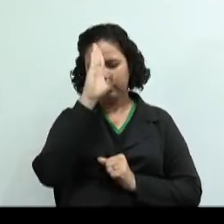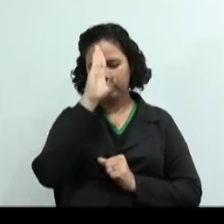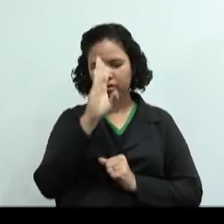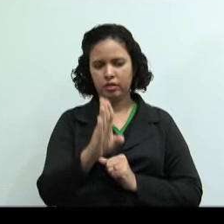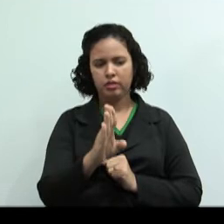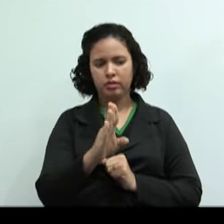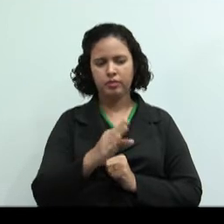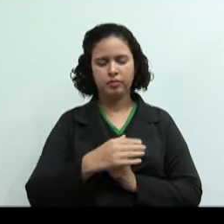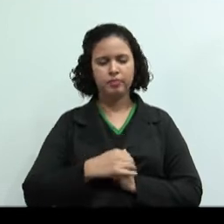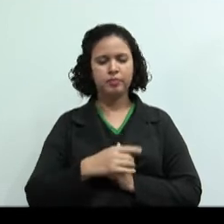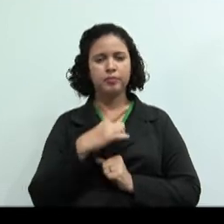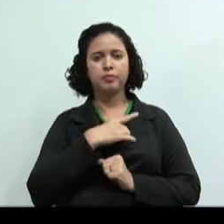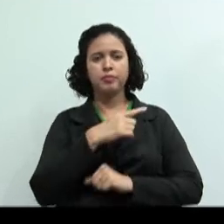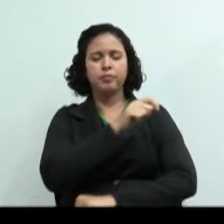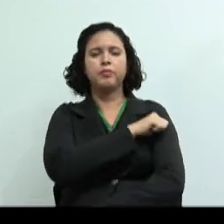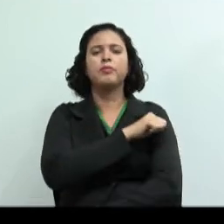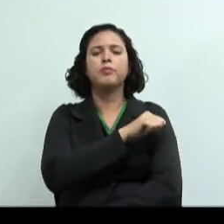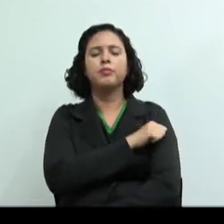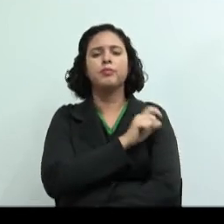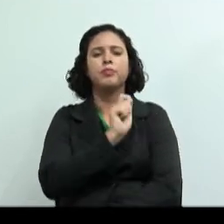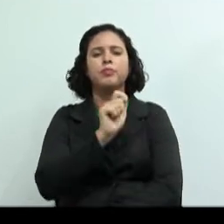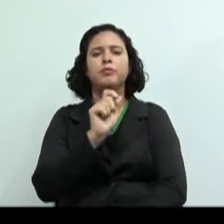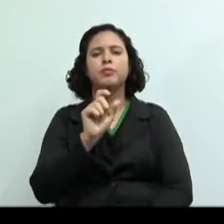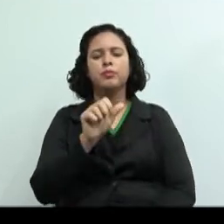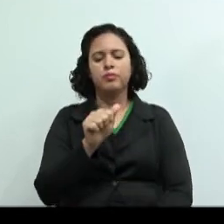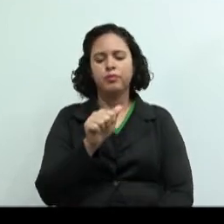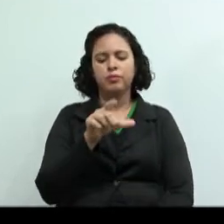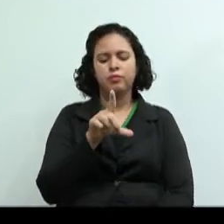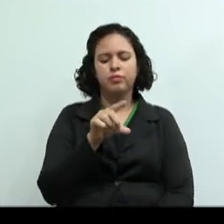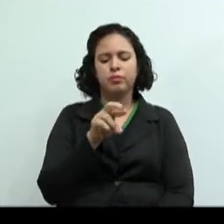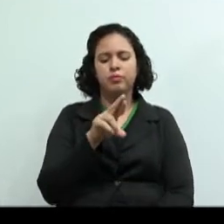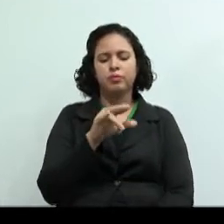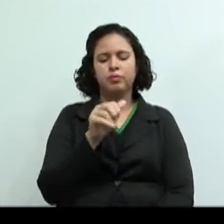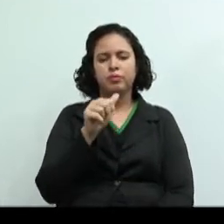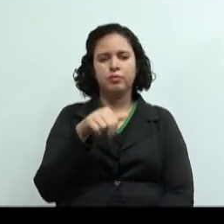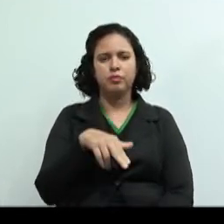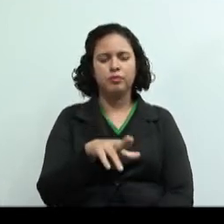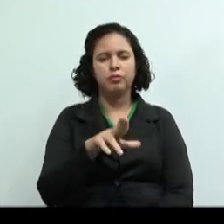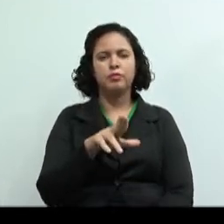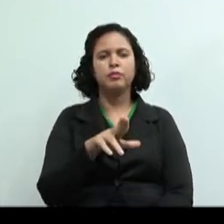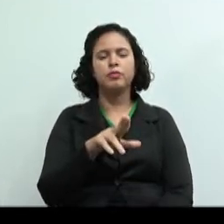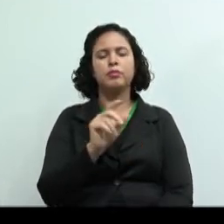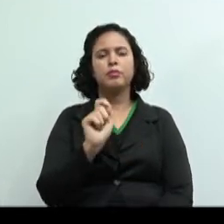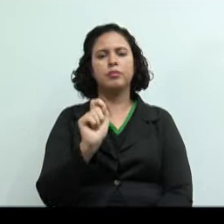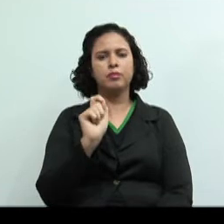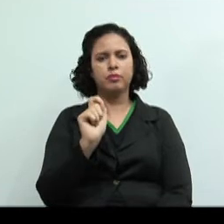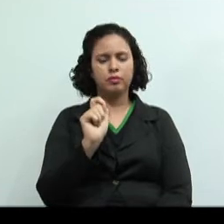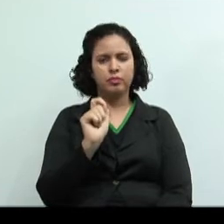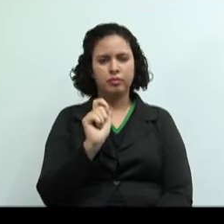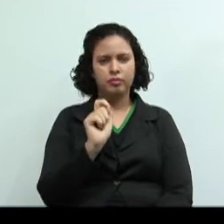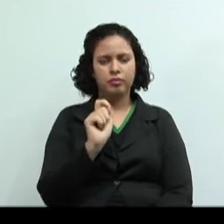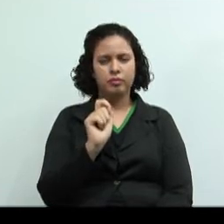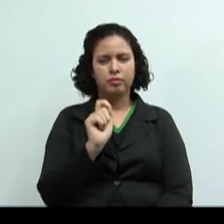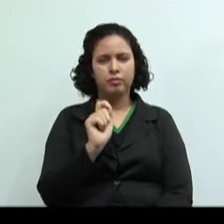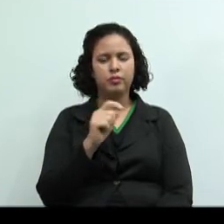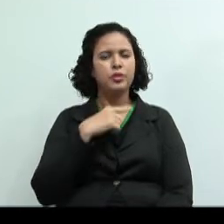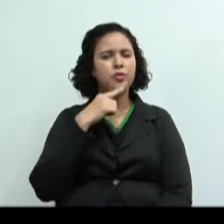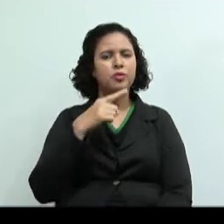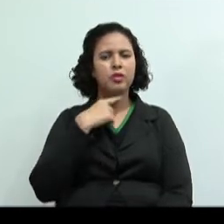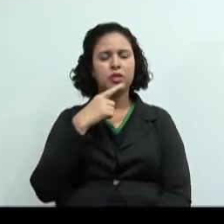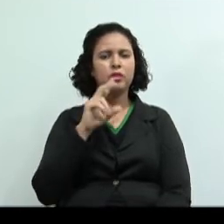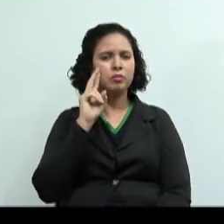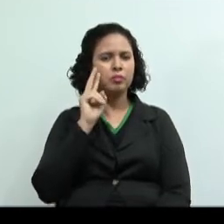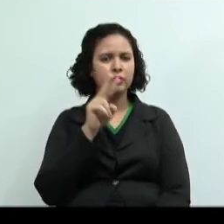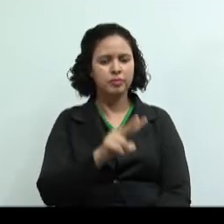um aluno aqui, o aluno Adrian, eu não sei qual é a escola, é da professora Fátima, só que não está muito visível.